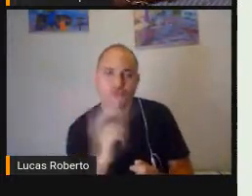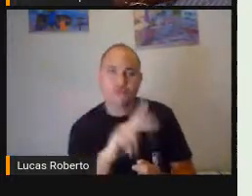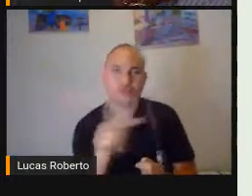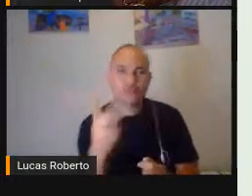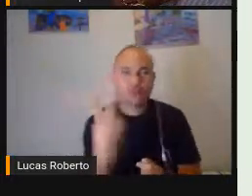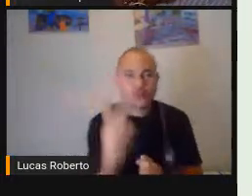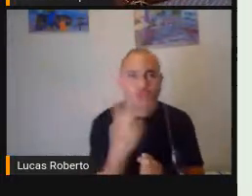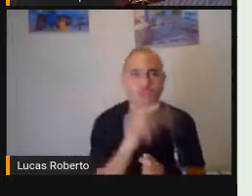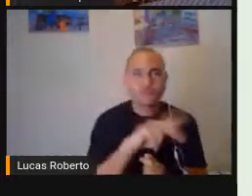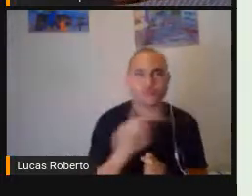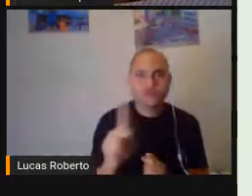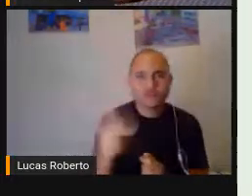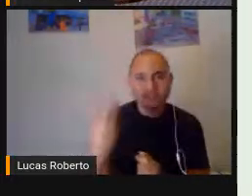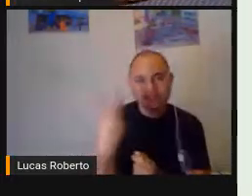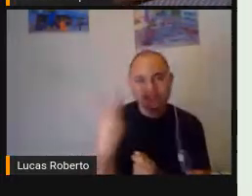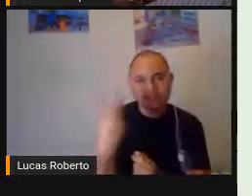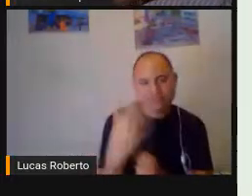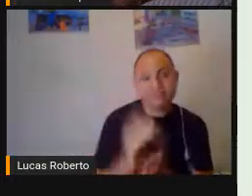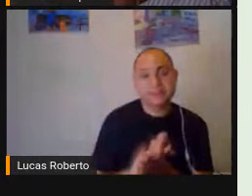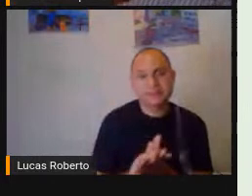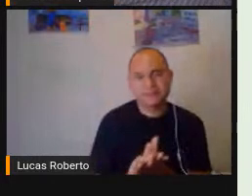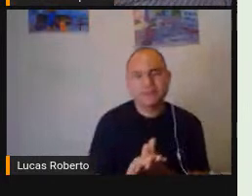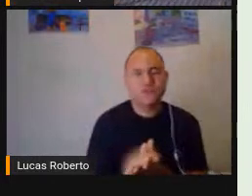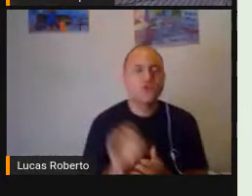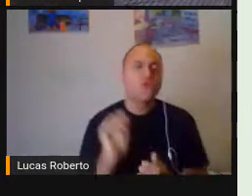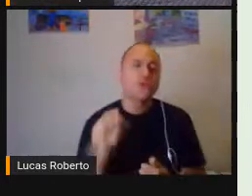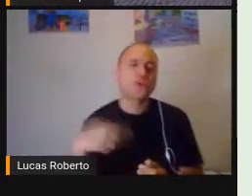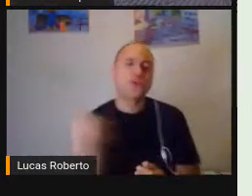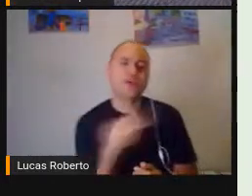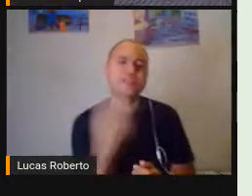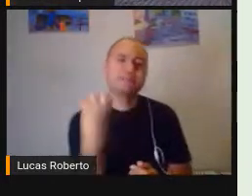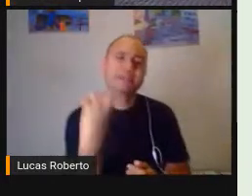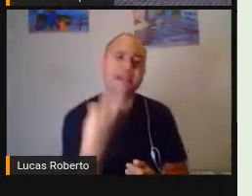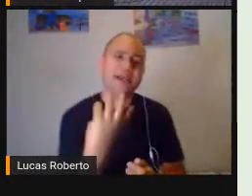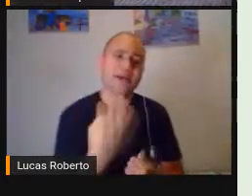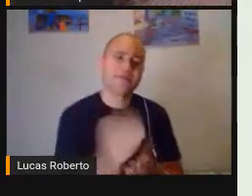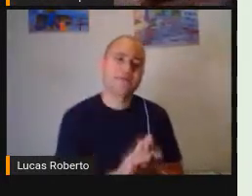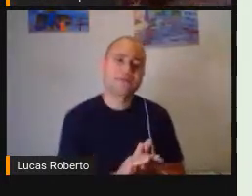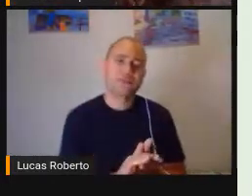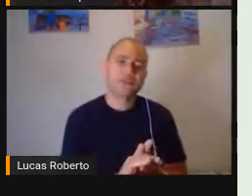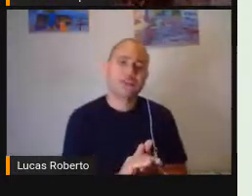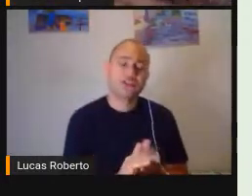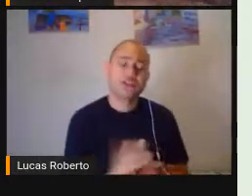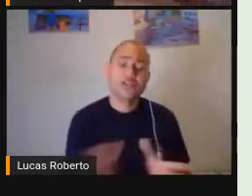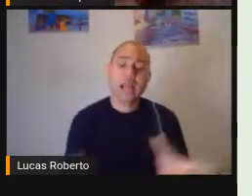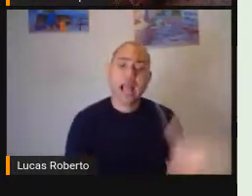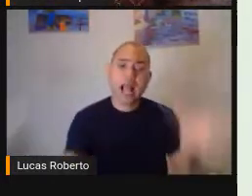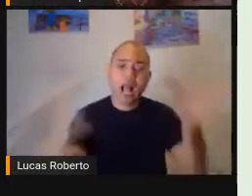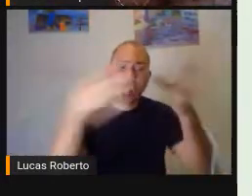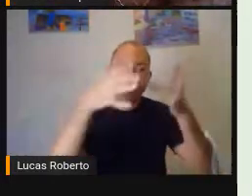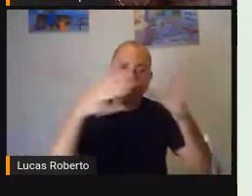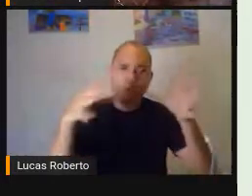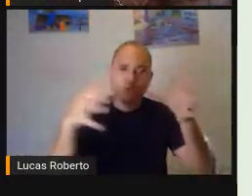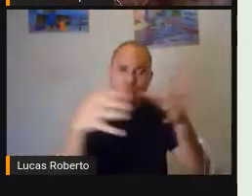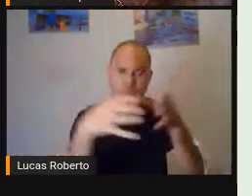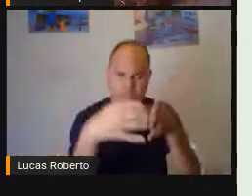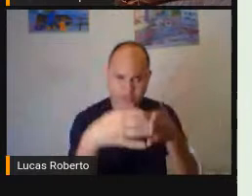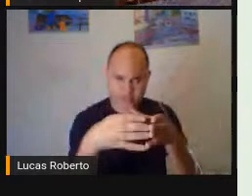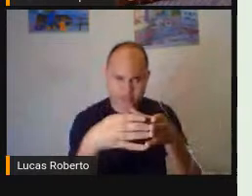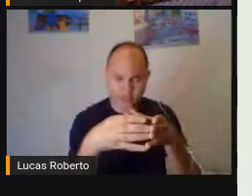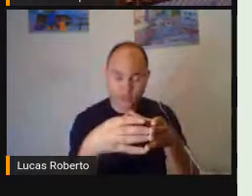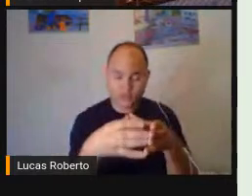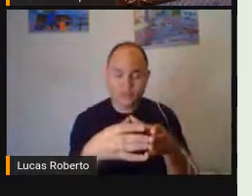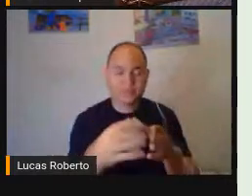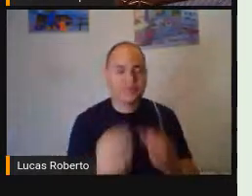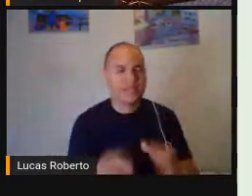Professor Professora O a gente Coloca? A integração Entre os profissionais Da instituição